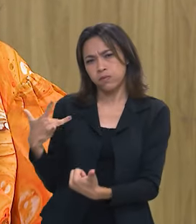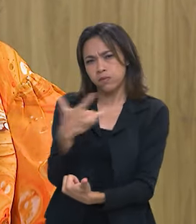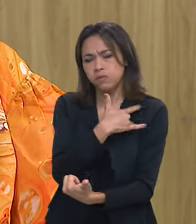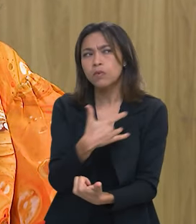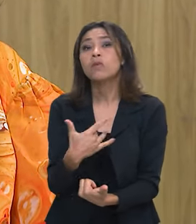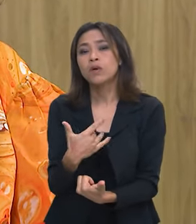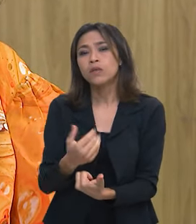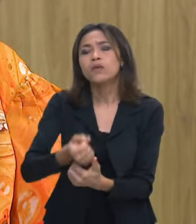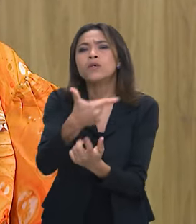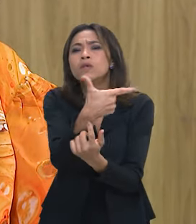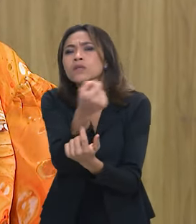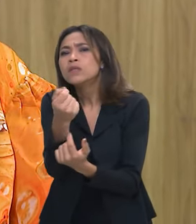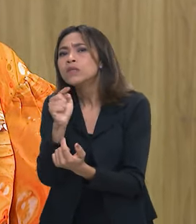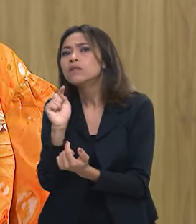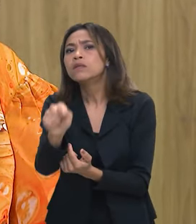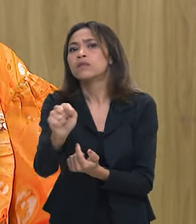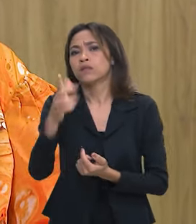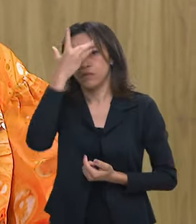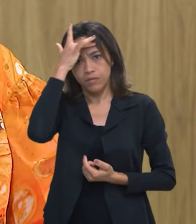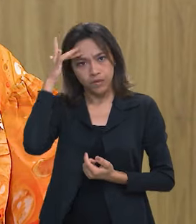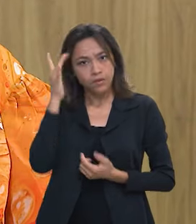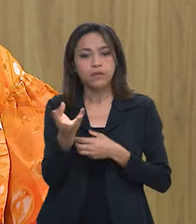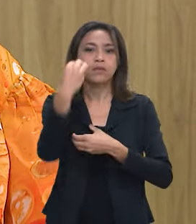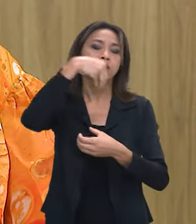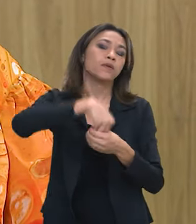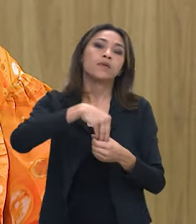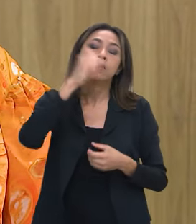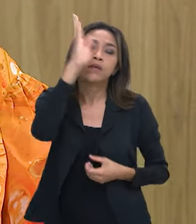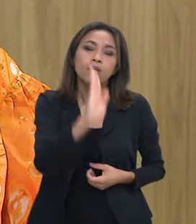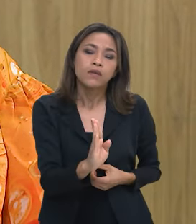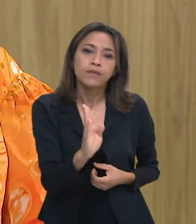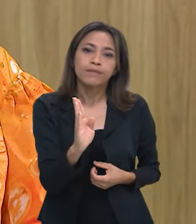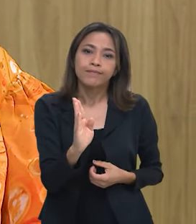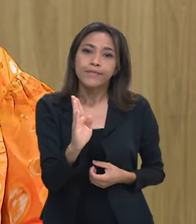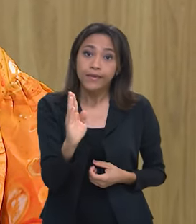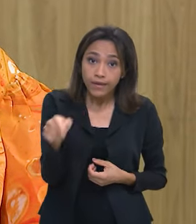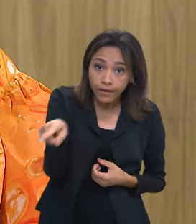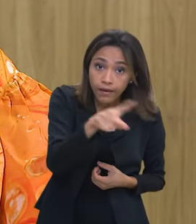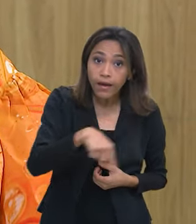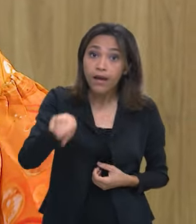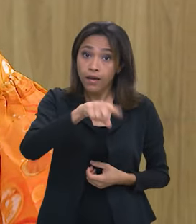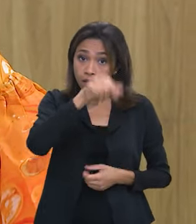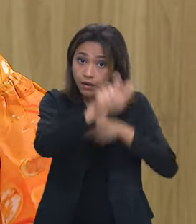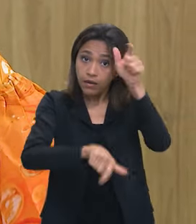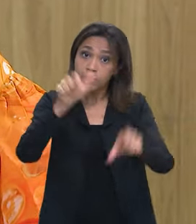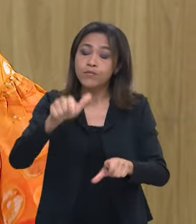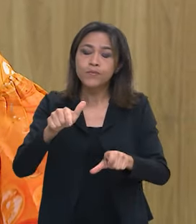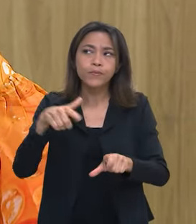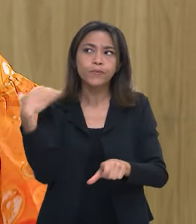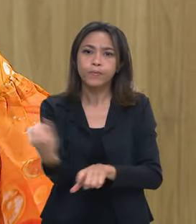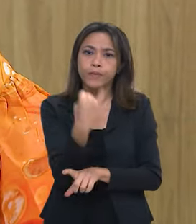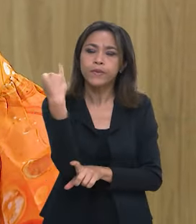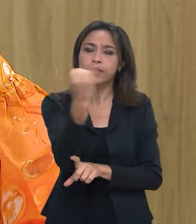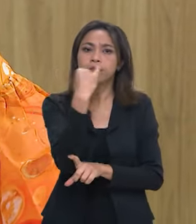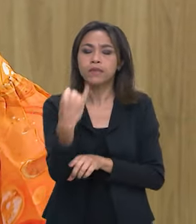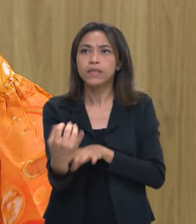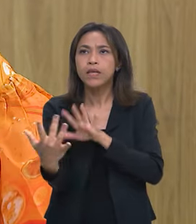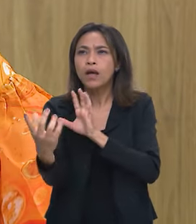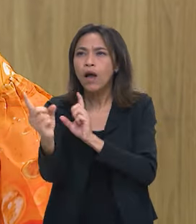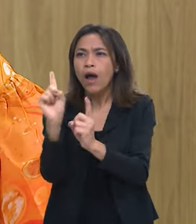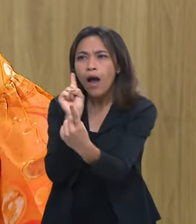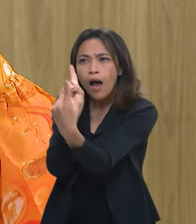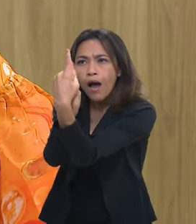totalizam mais de 200 mil pessoas no nosso país e são fundamentais para esse